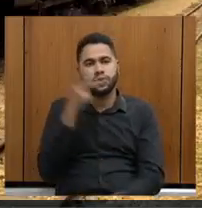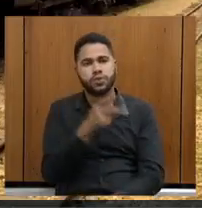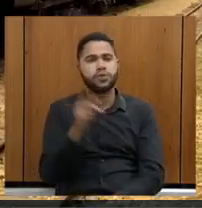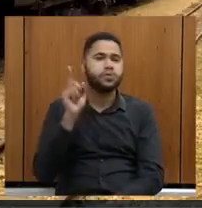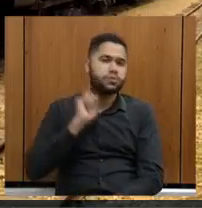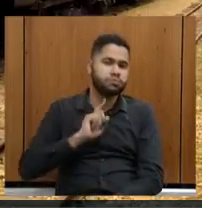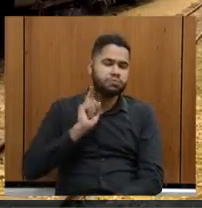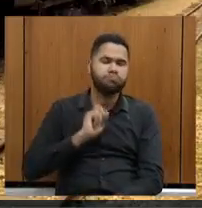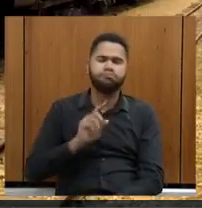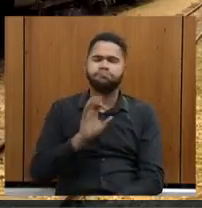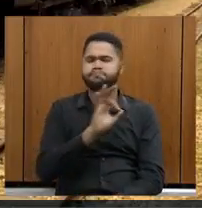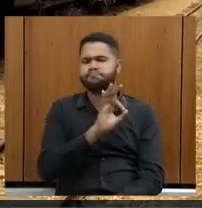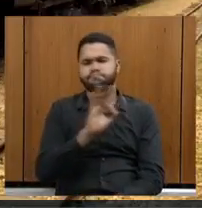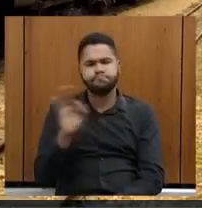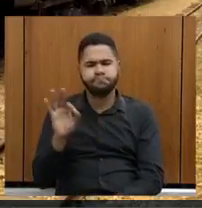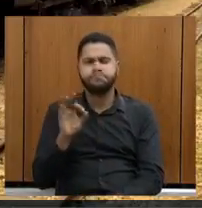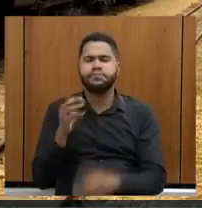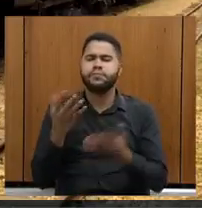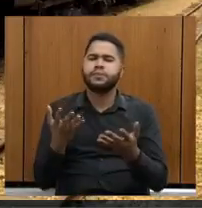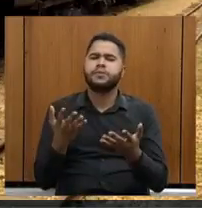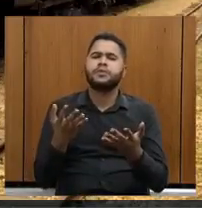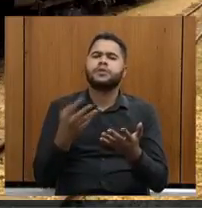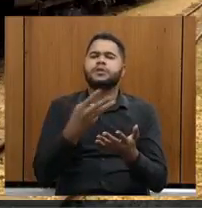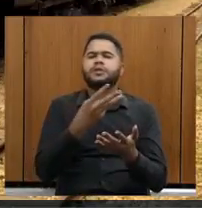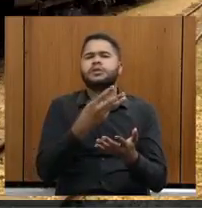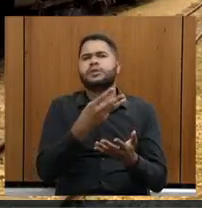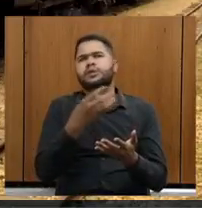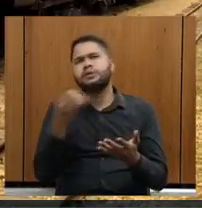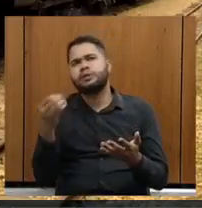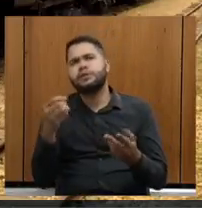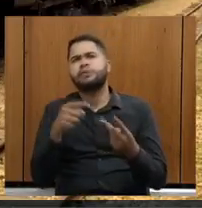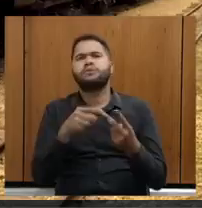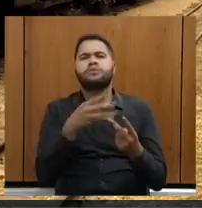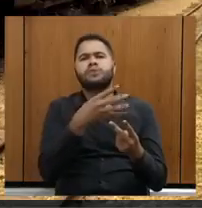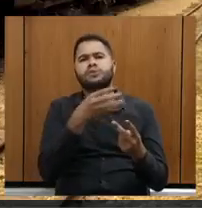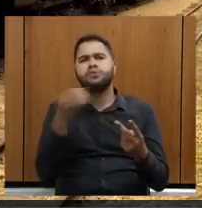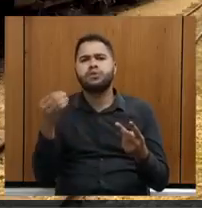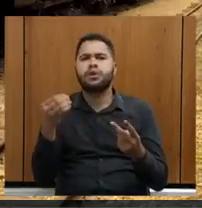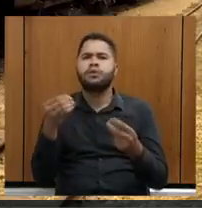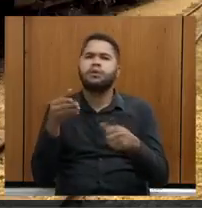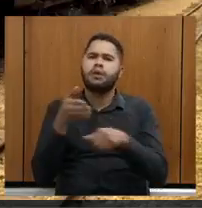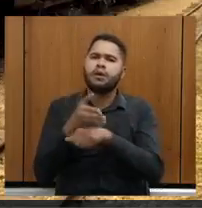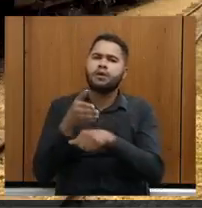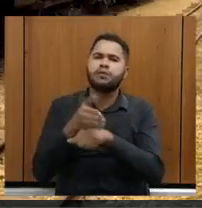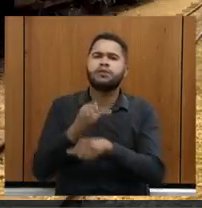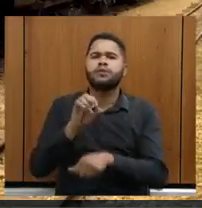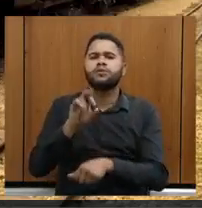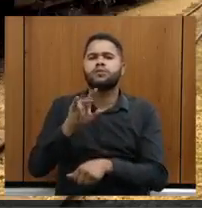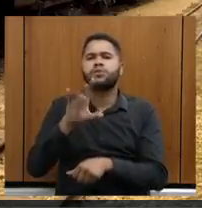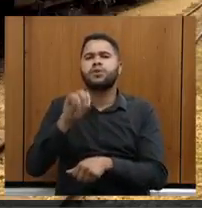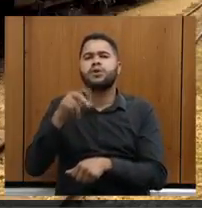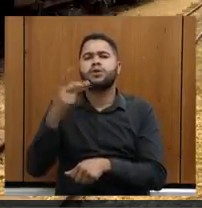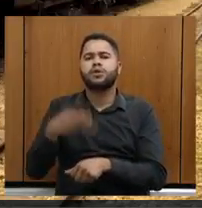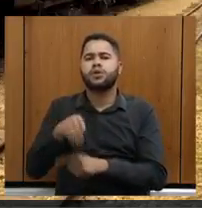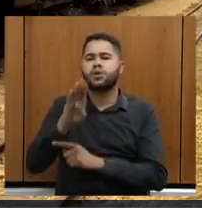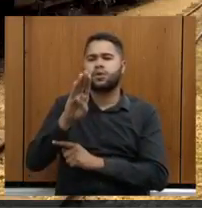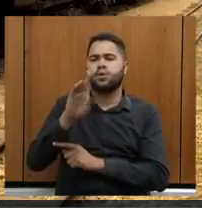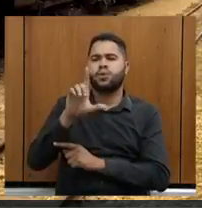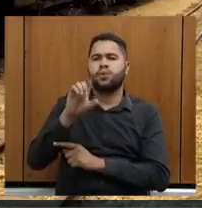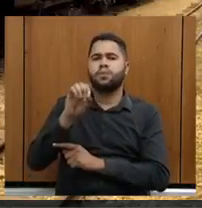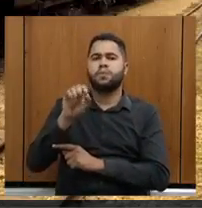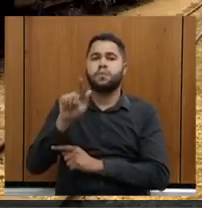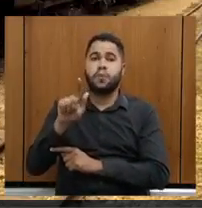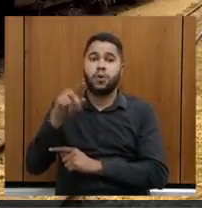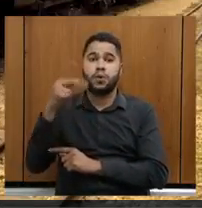é realmente sensacional. 300, quase 400 mil acessos orgânicos, o blog daqui de Minas, de janeiro a